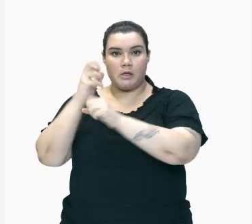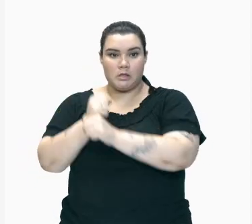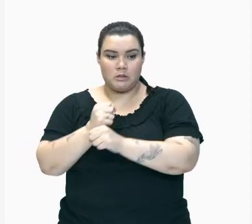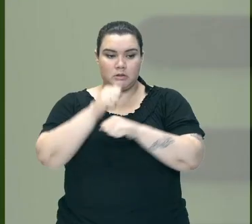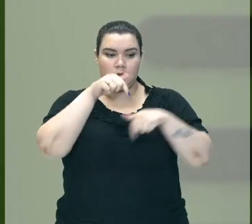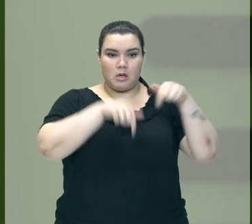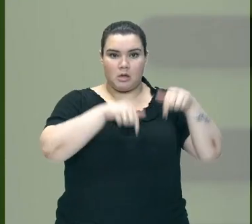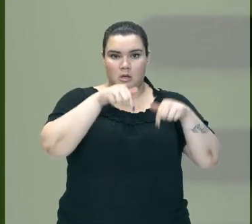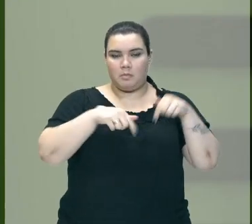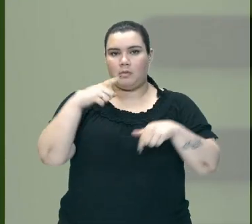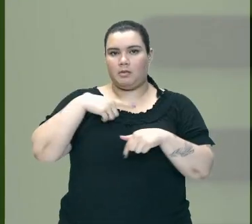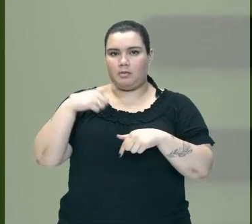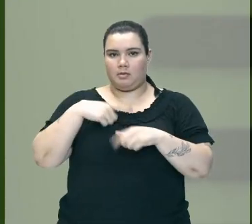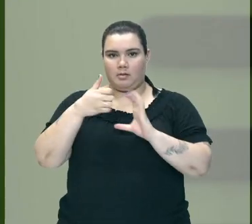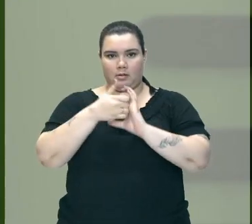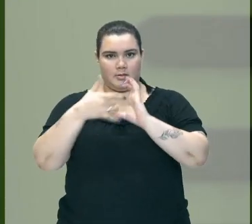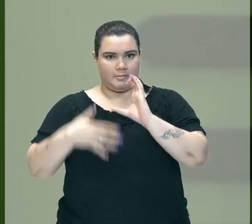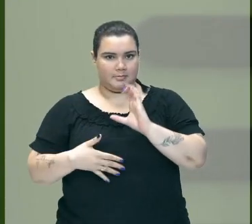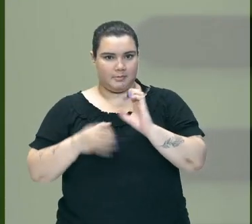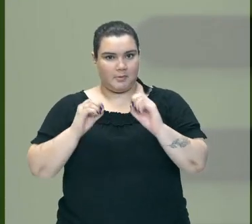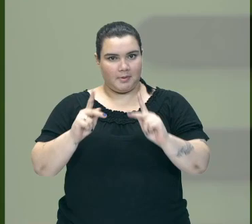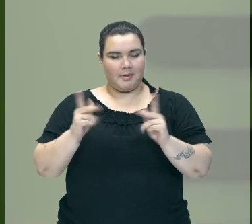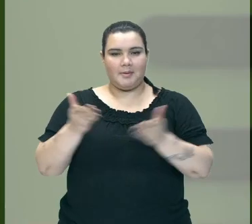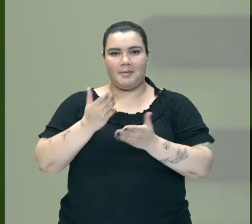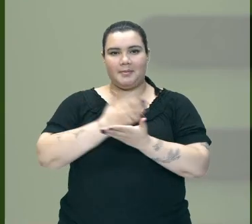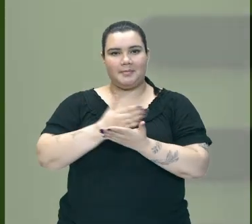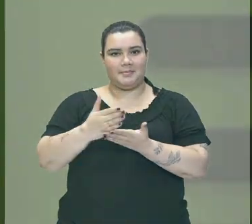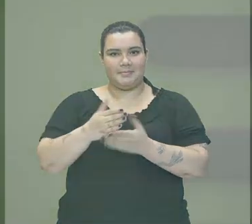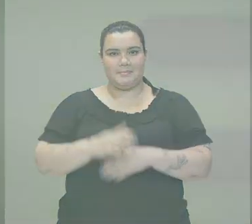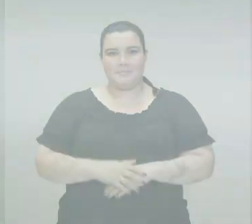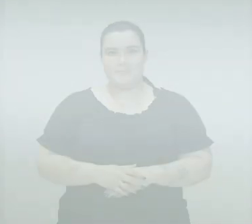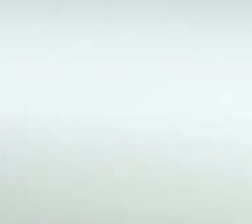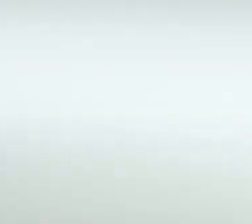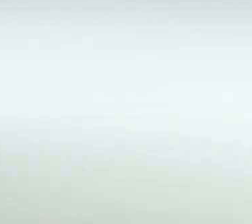físicos Então vamos para a nossa aula